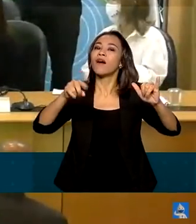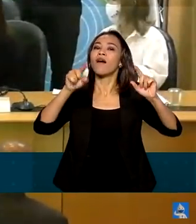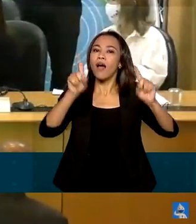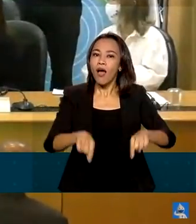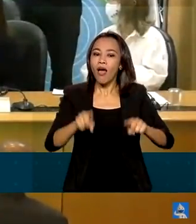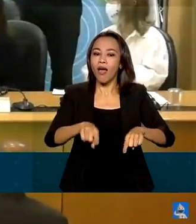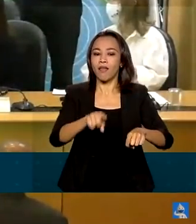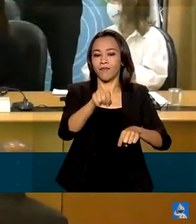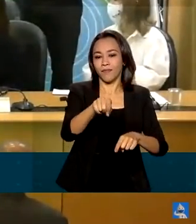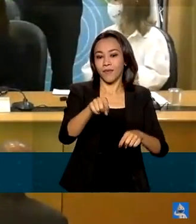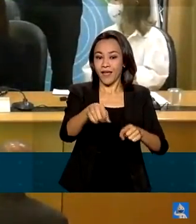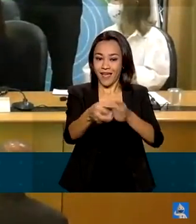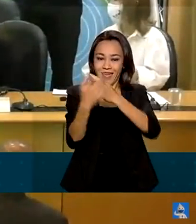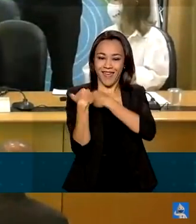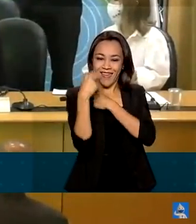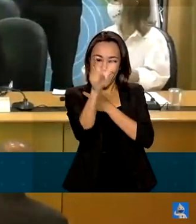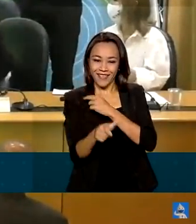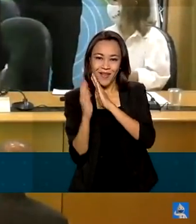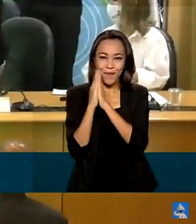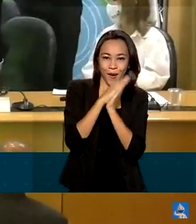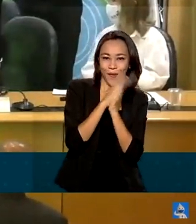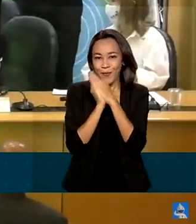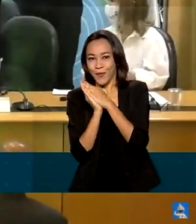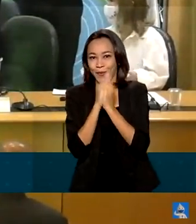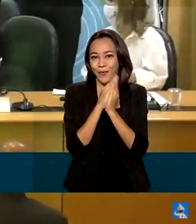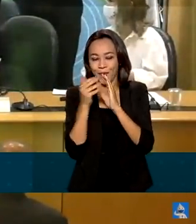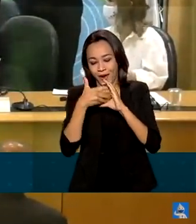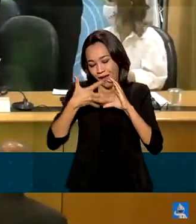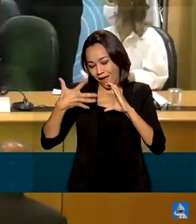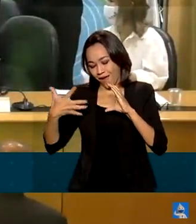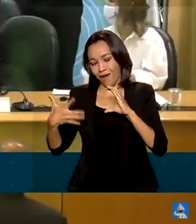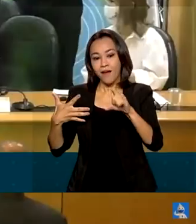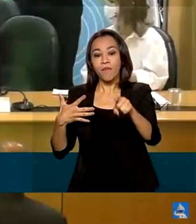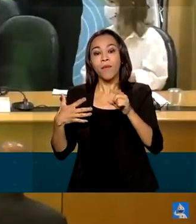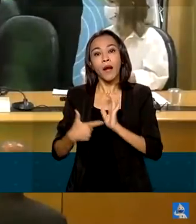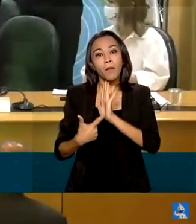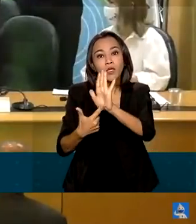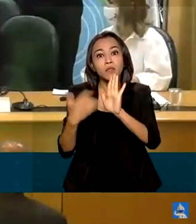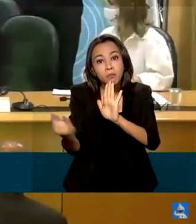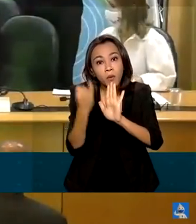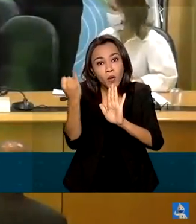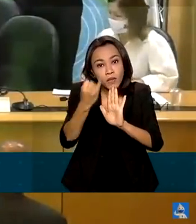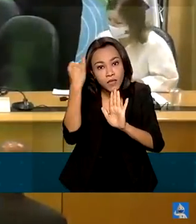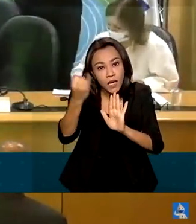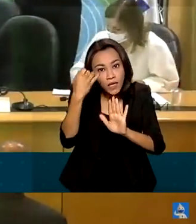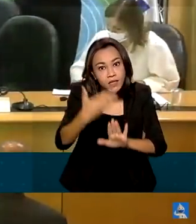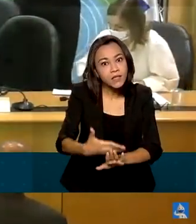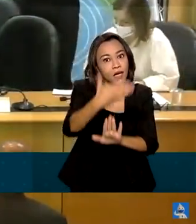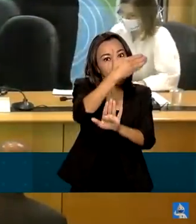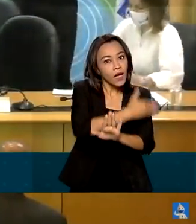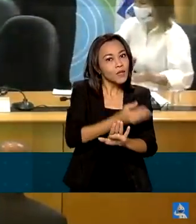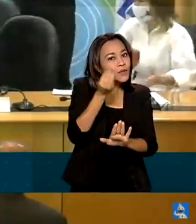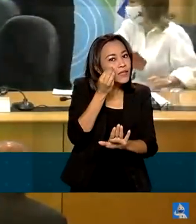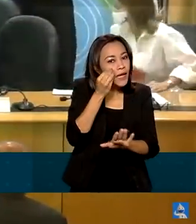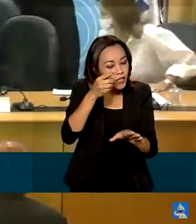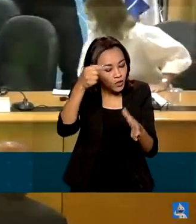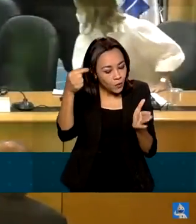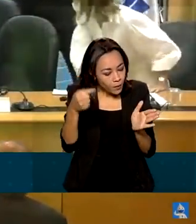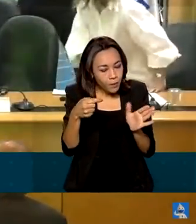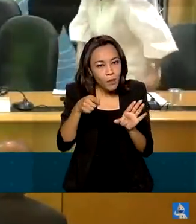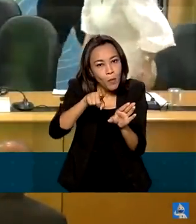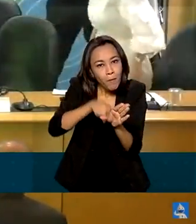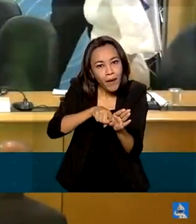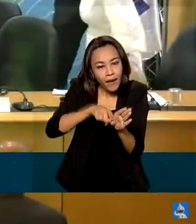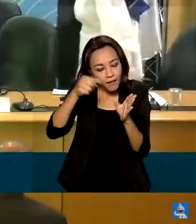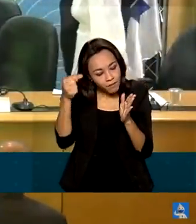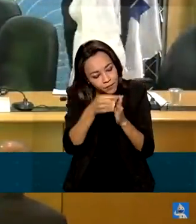divulgadora a mascote Rarinha para alertar sobre a importância da realização do teste do pezinho capaz